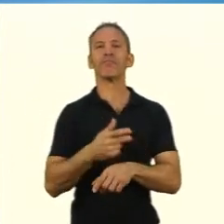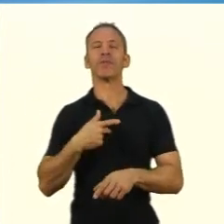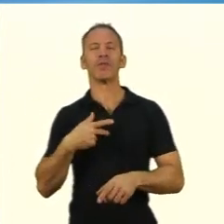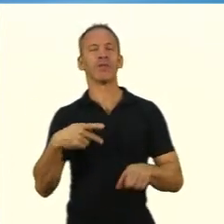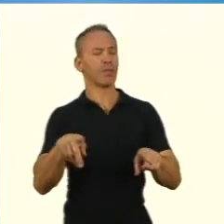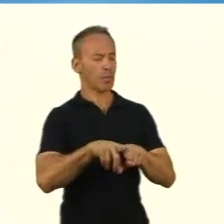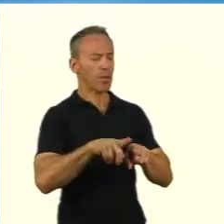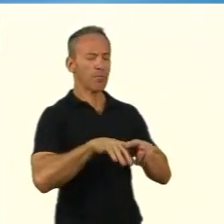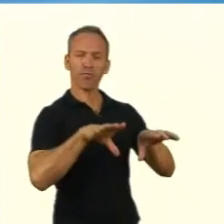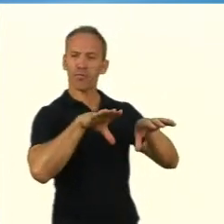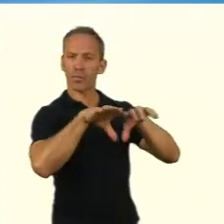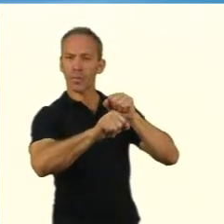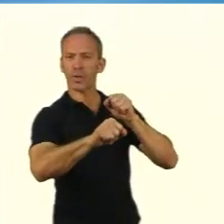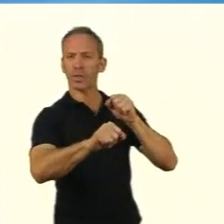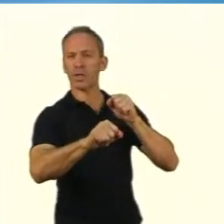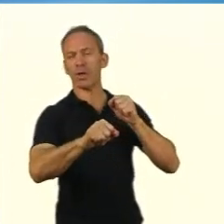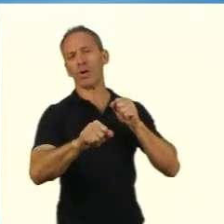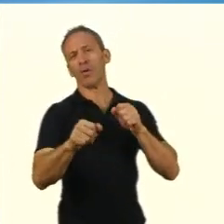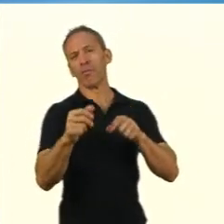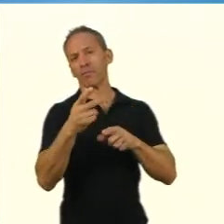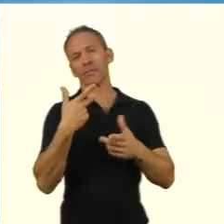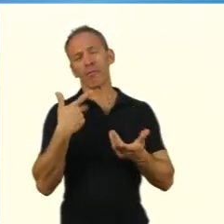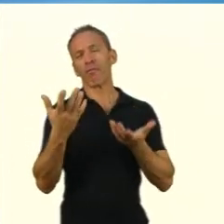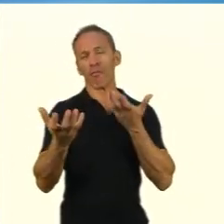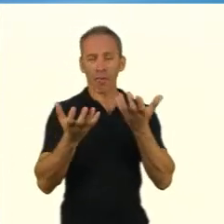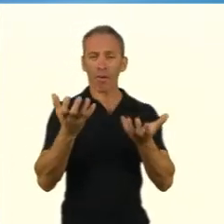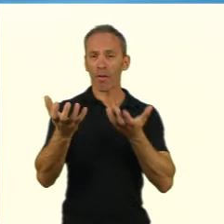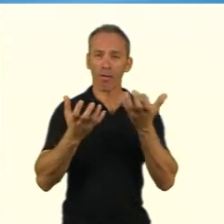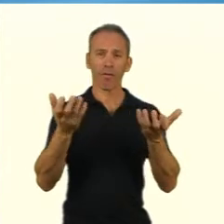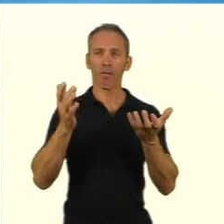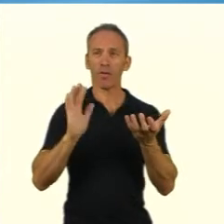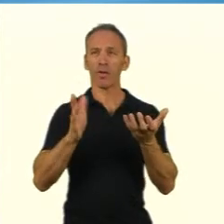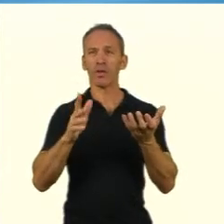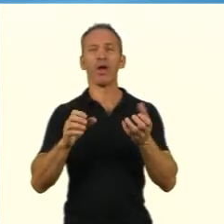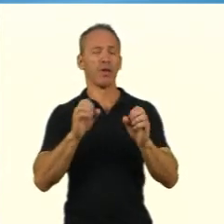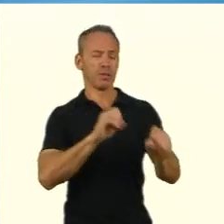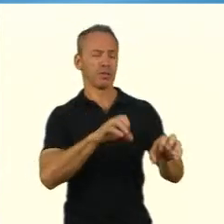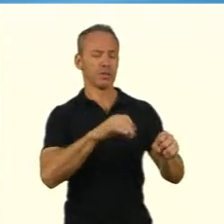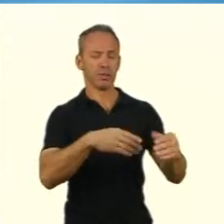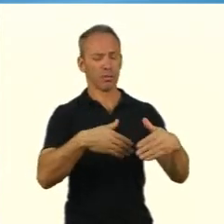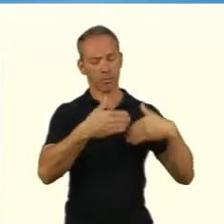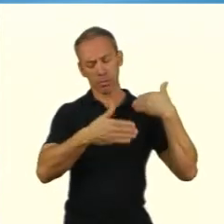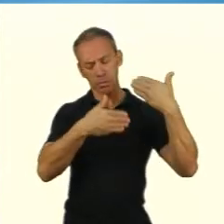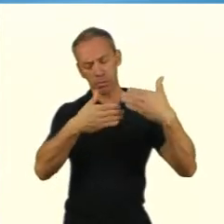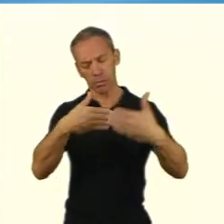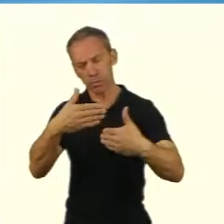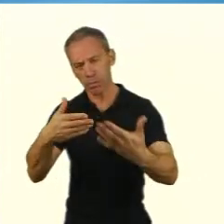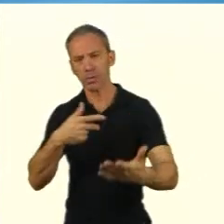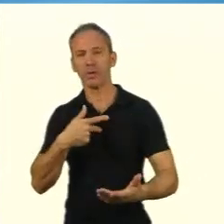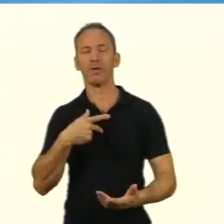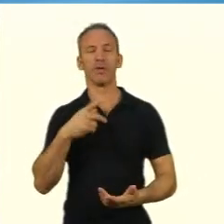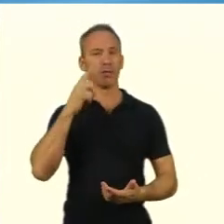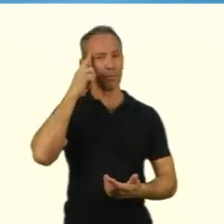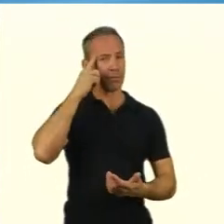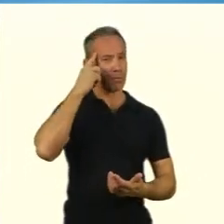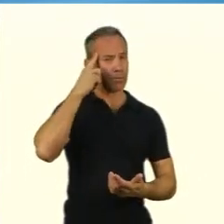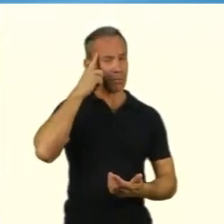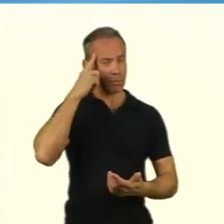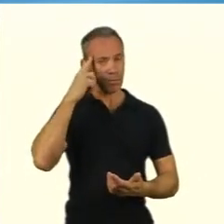não é, Letícia? Não, de jeito nenhum. Sala de aula é um ambiente perfeito, tranquilo, ideal. Problemas não surgem em sala de aula.